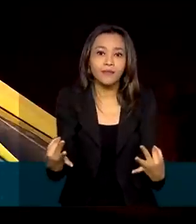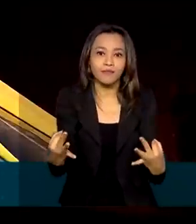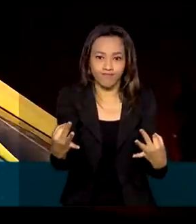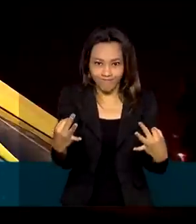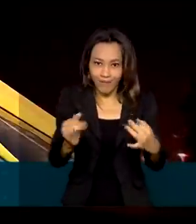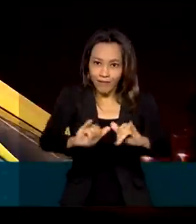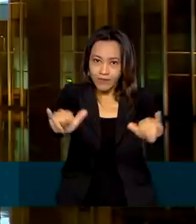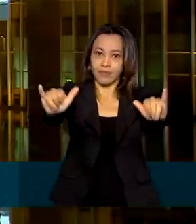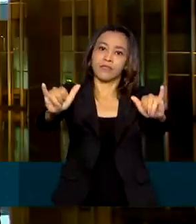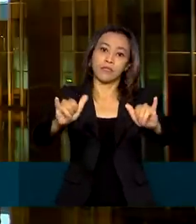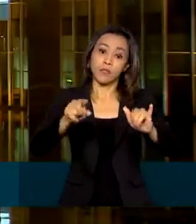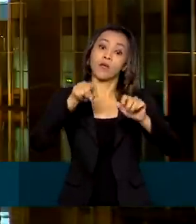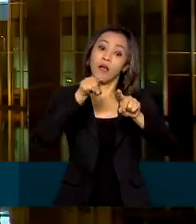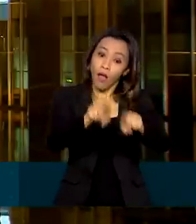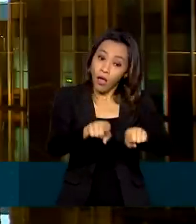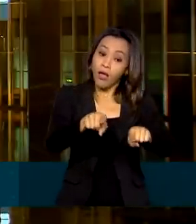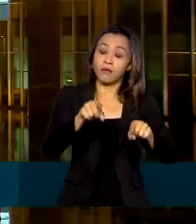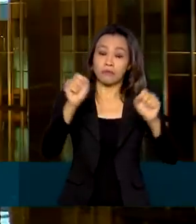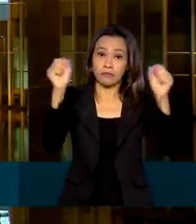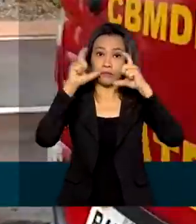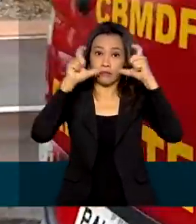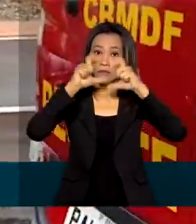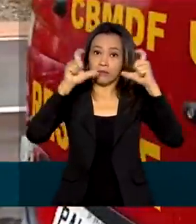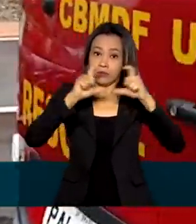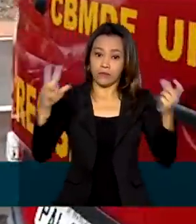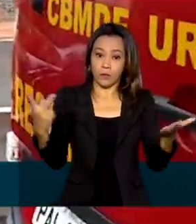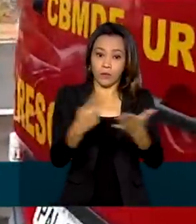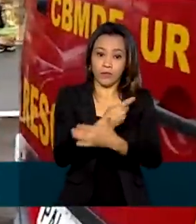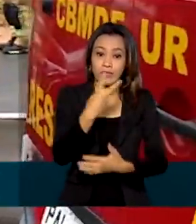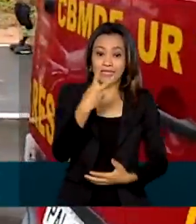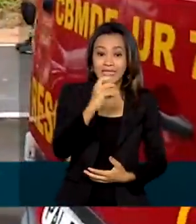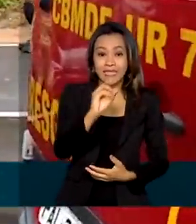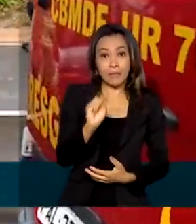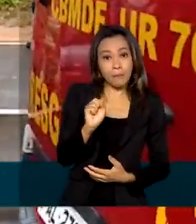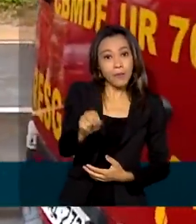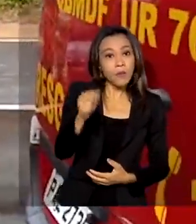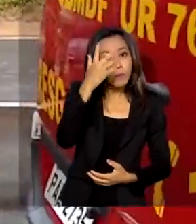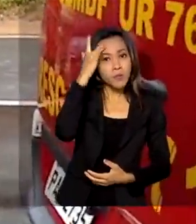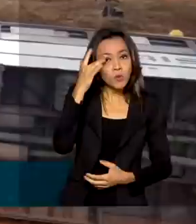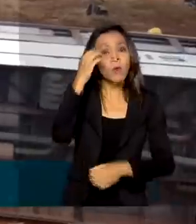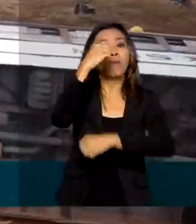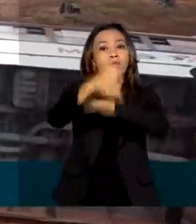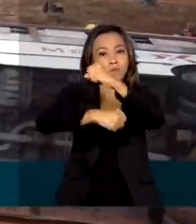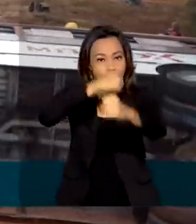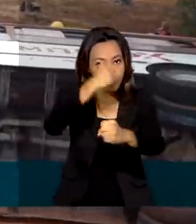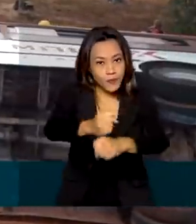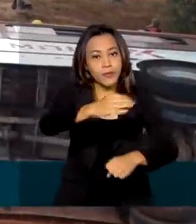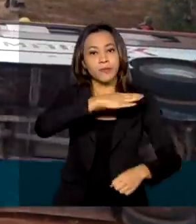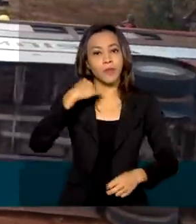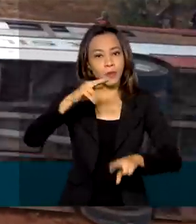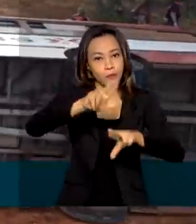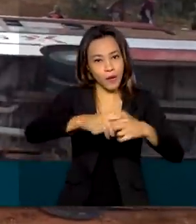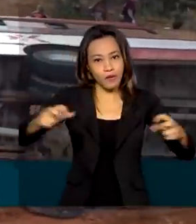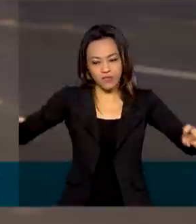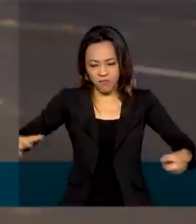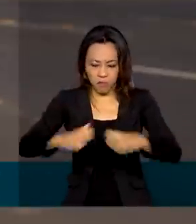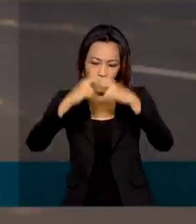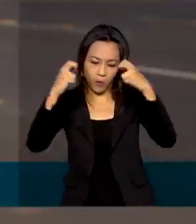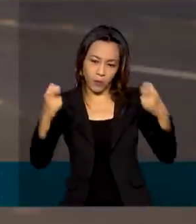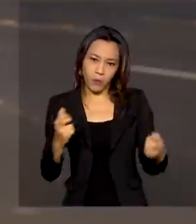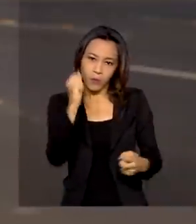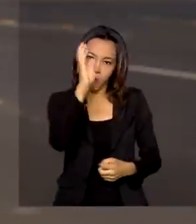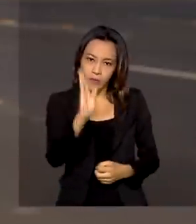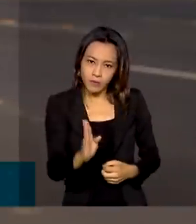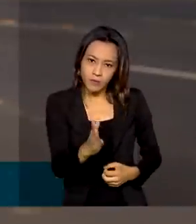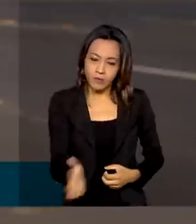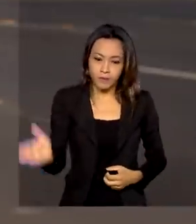vez destacar um dado assustador. 30 mil pessoas morrem por ano em acidentes de trânsito no Brasil. O